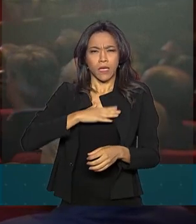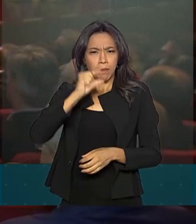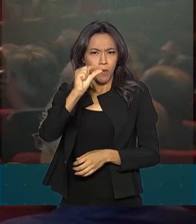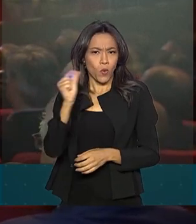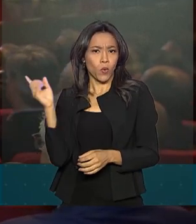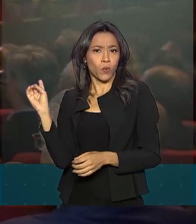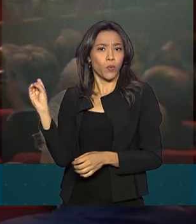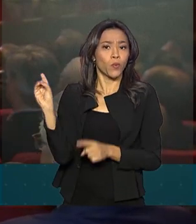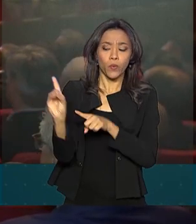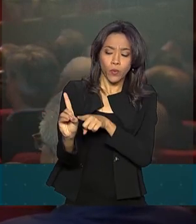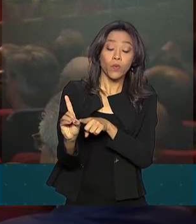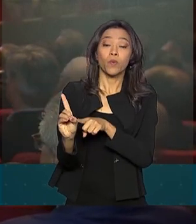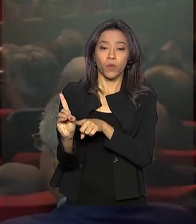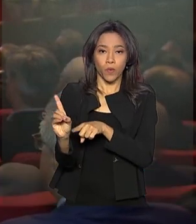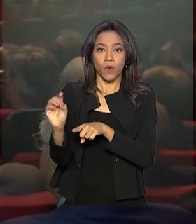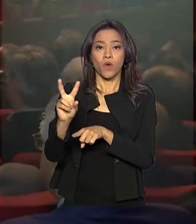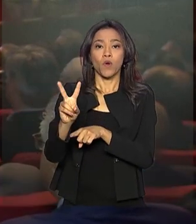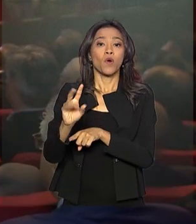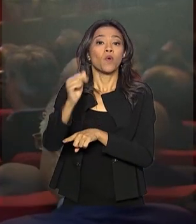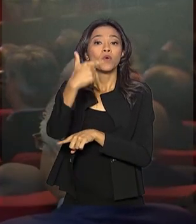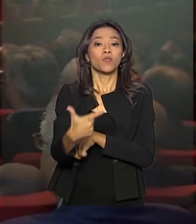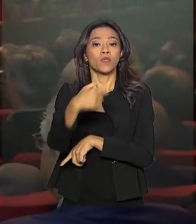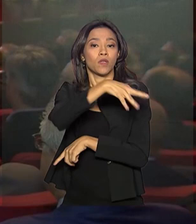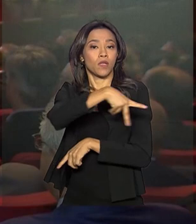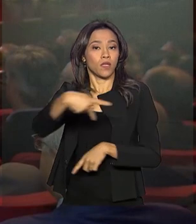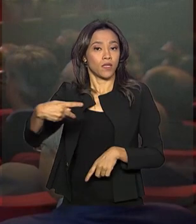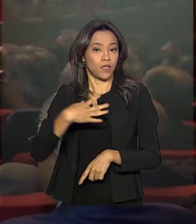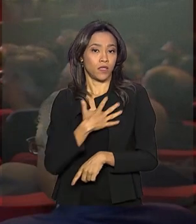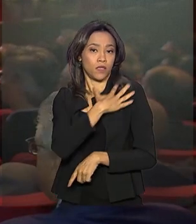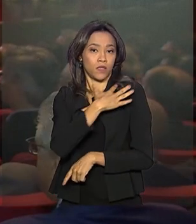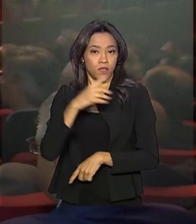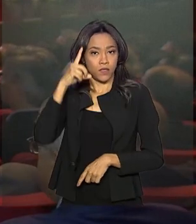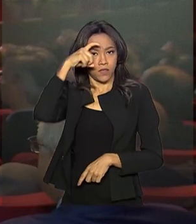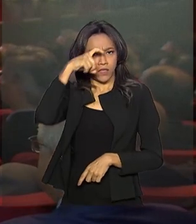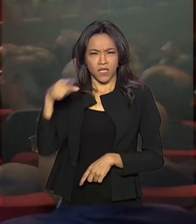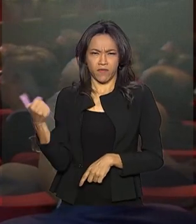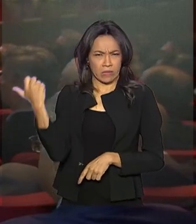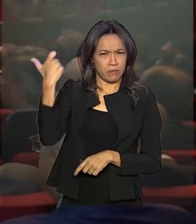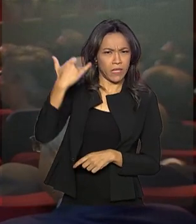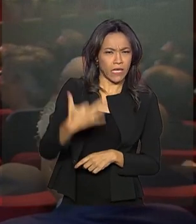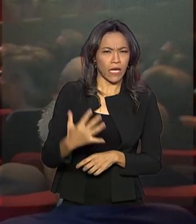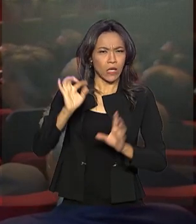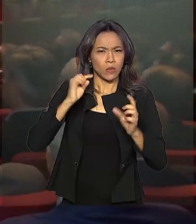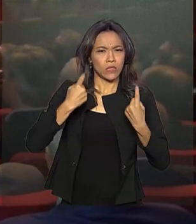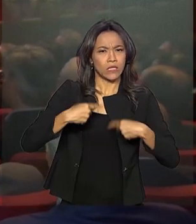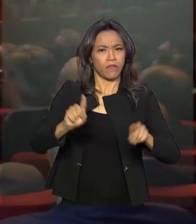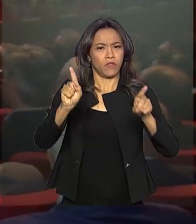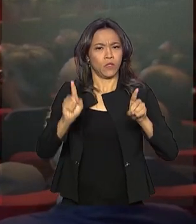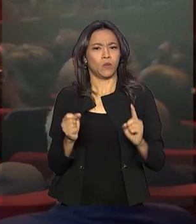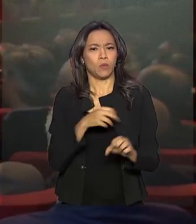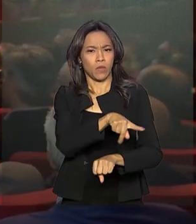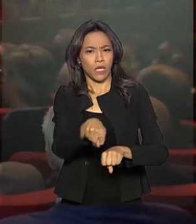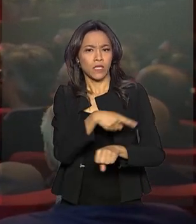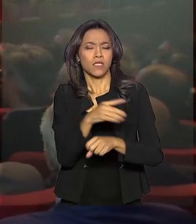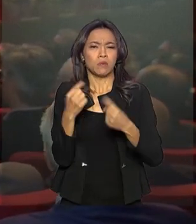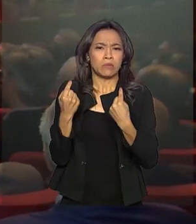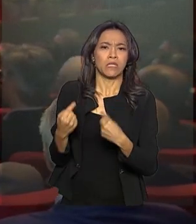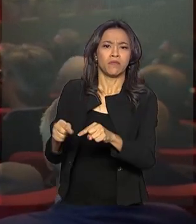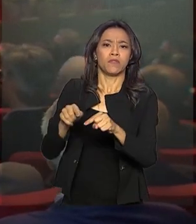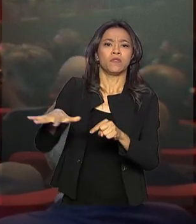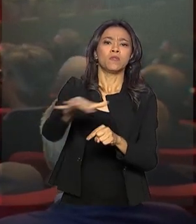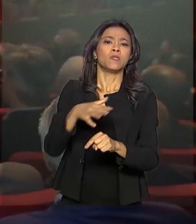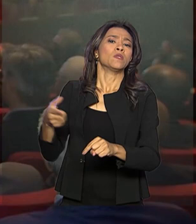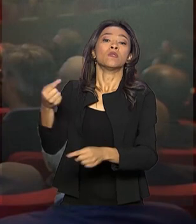-presidente Hamilton Mourão. Ele vai falar sobre os desafios do país, principalmente os desafios da economia, para cerca de 500